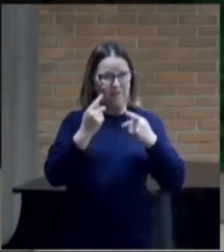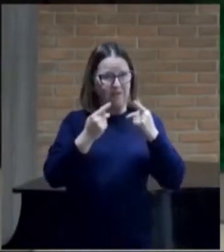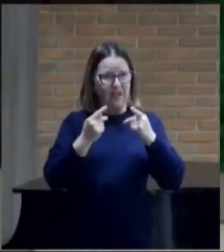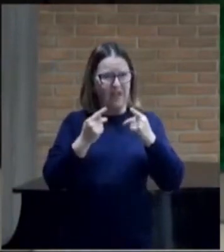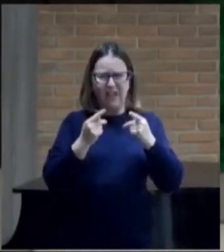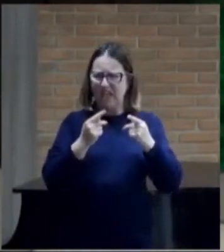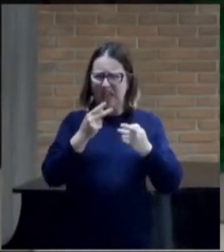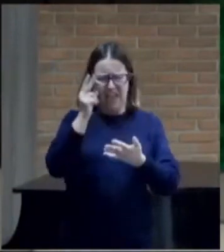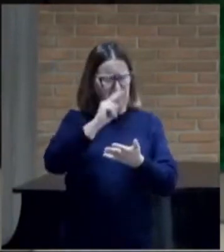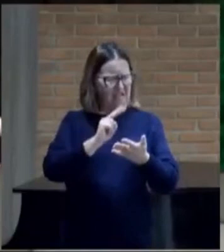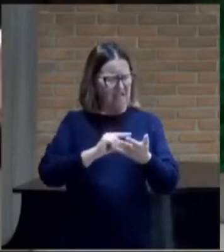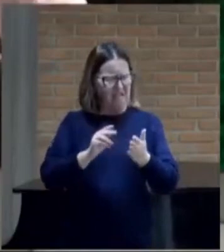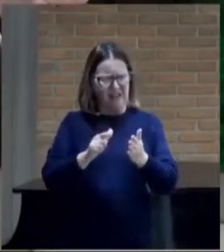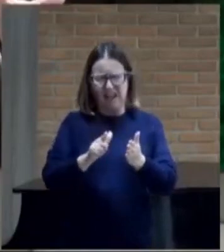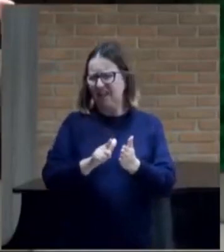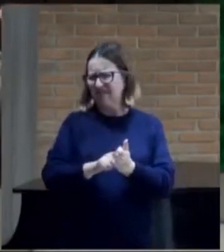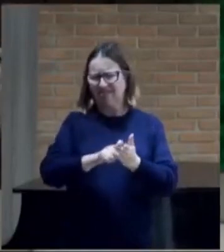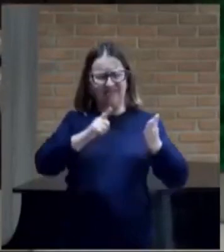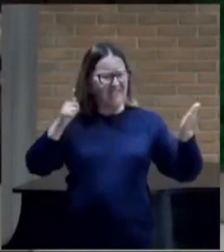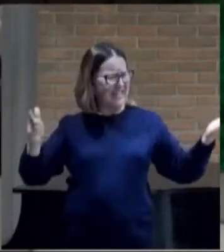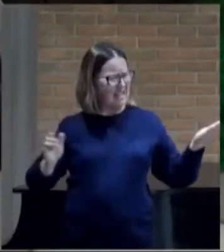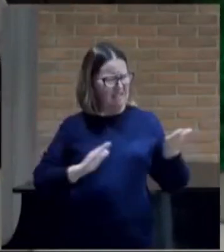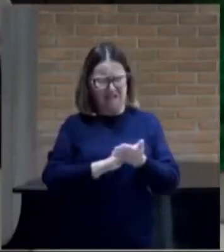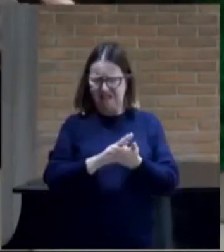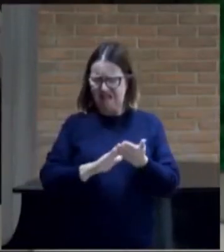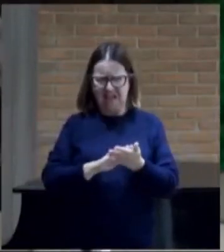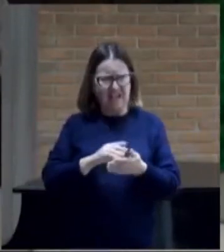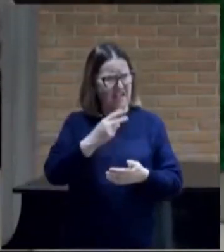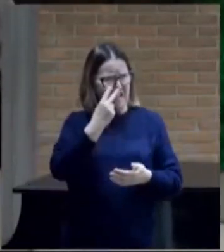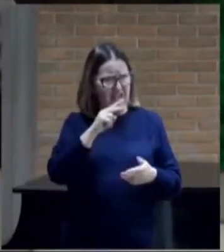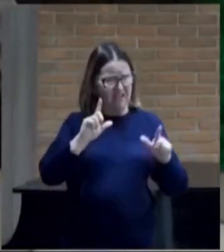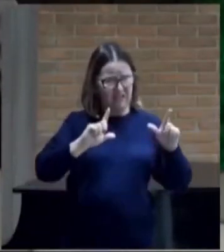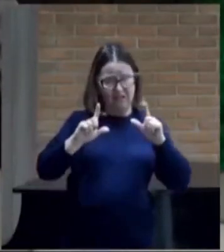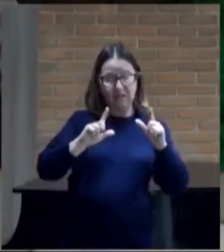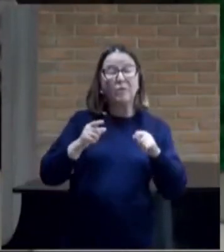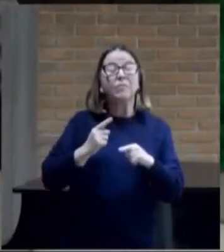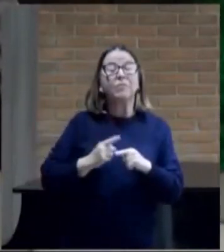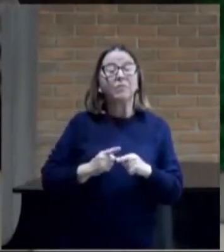assistam televisões. Por quê?